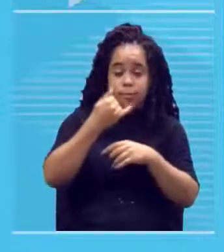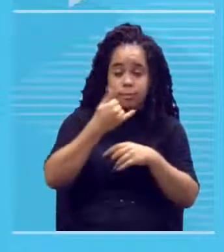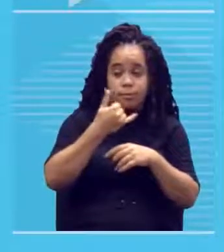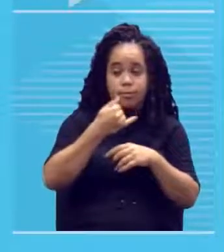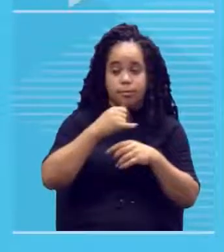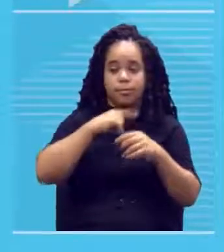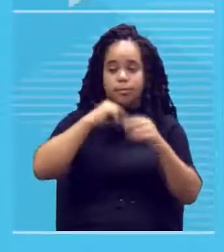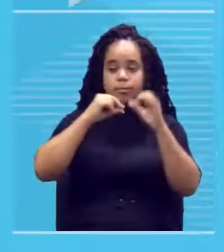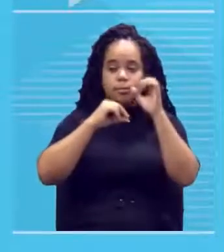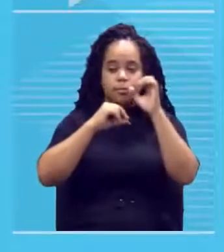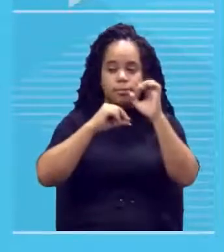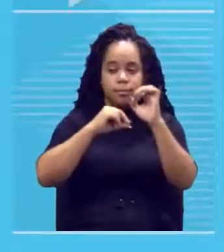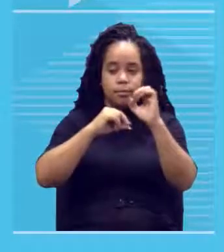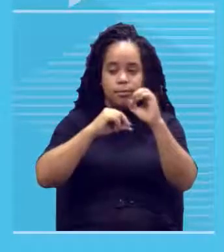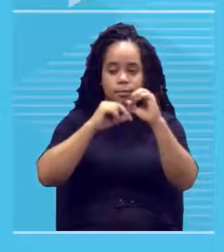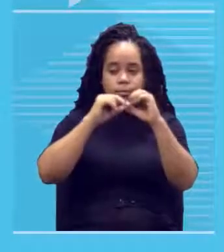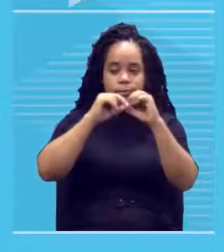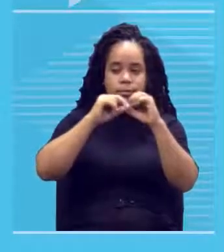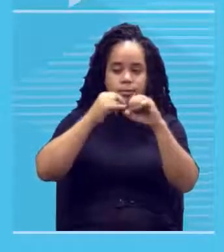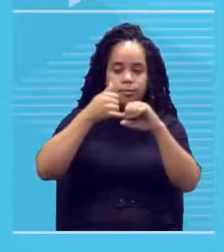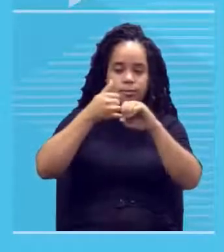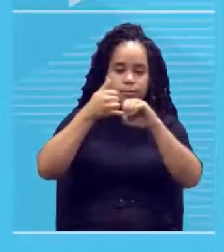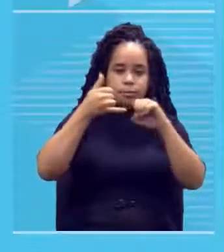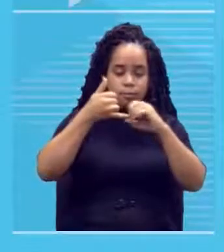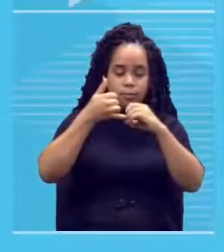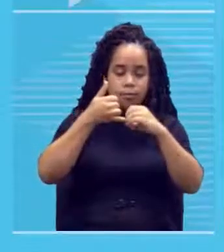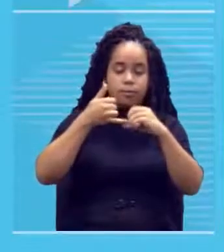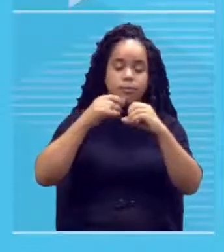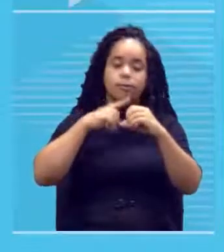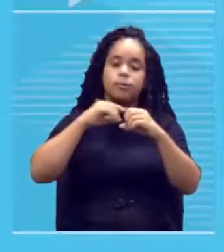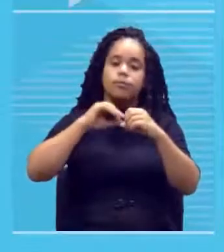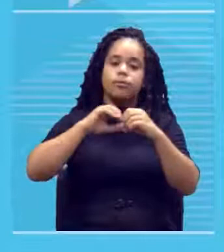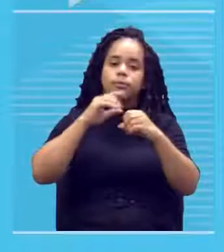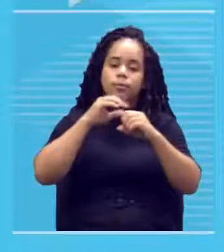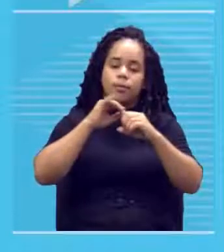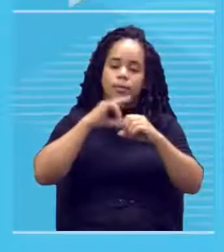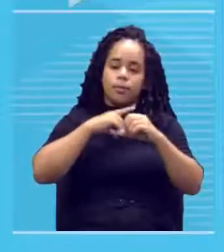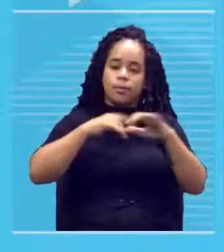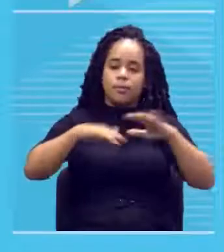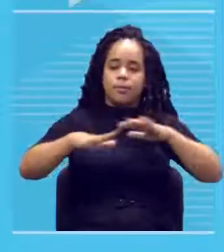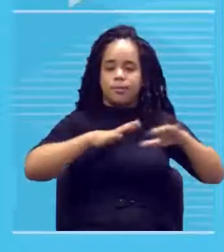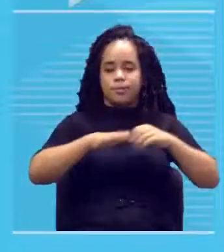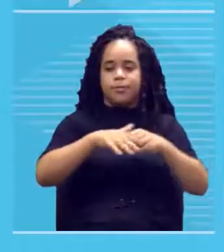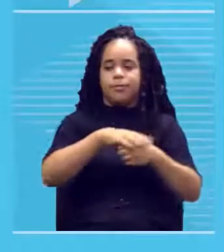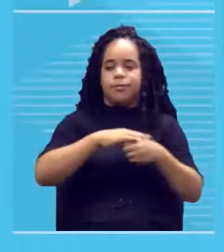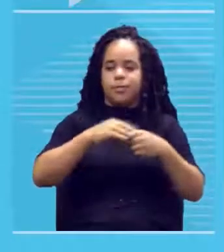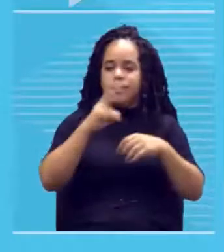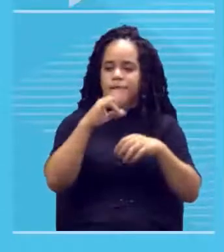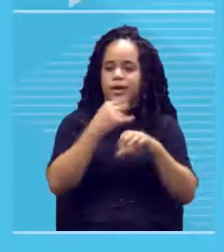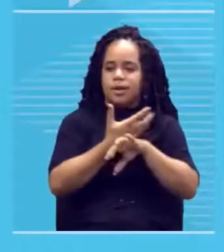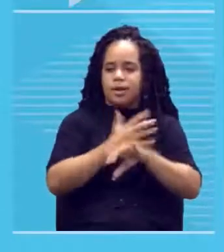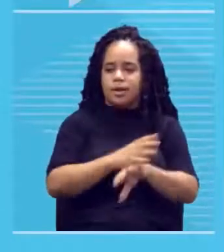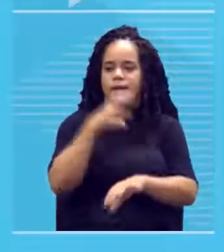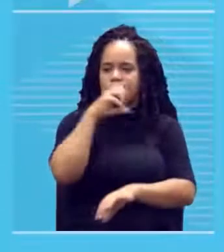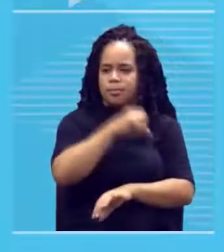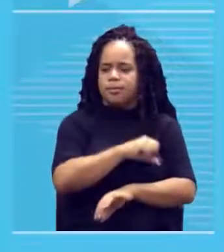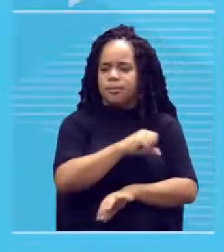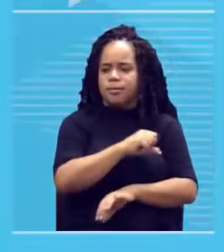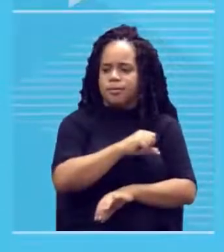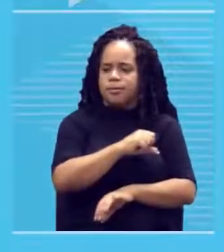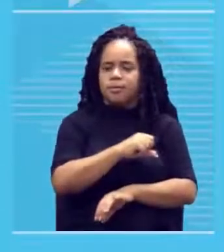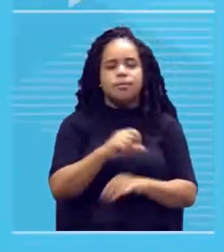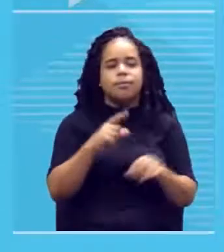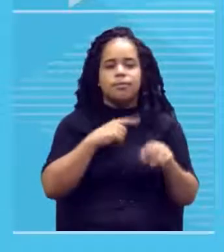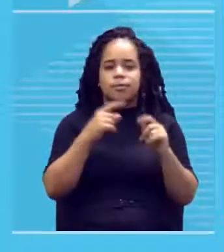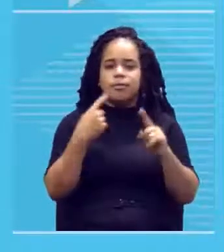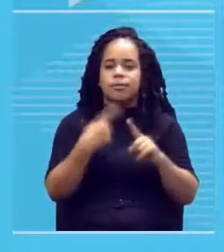seca imediatamente certo? há uma controvérsia imensa sobre essas questões já que a caneta ela cria um traço como se fosse um